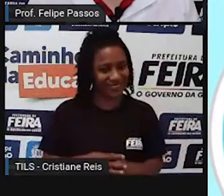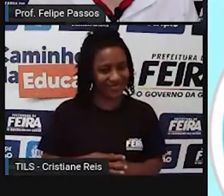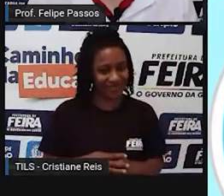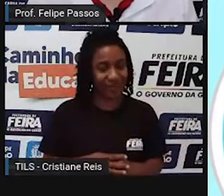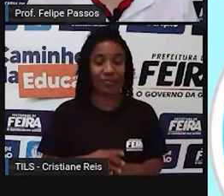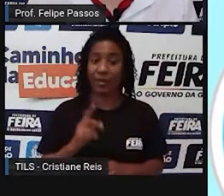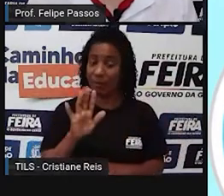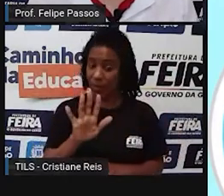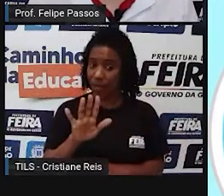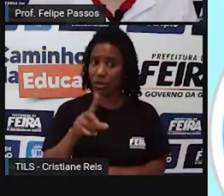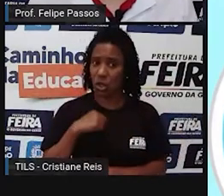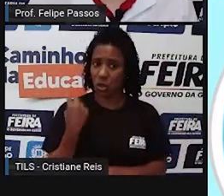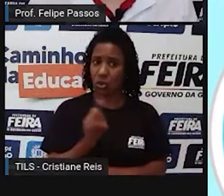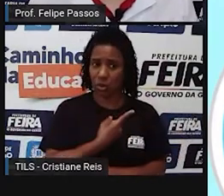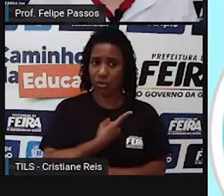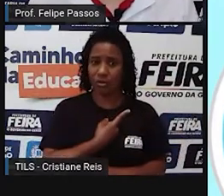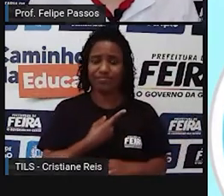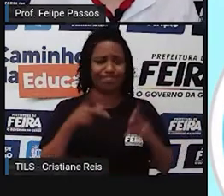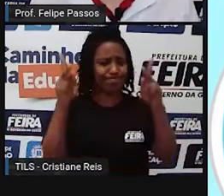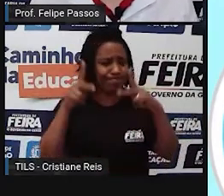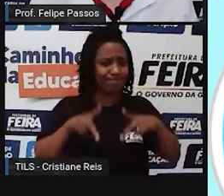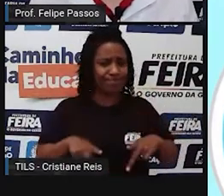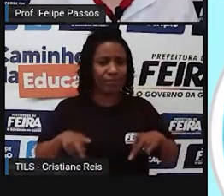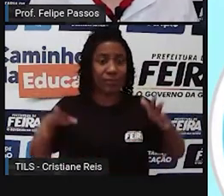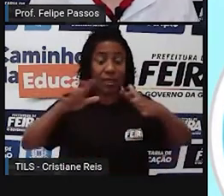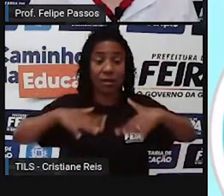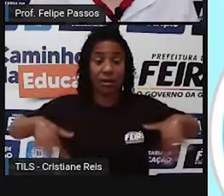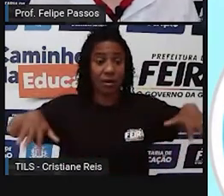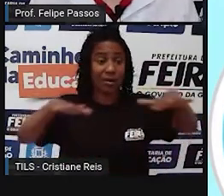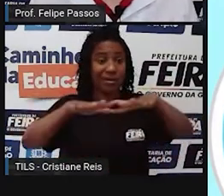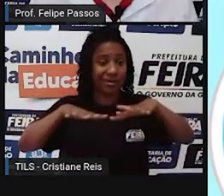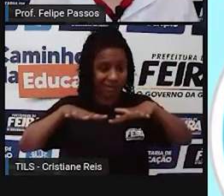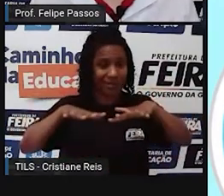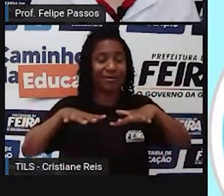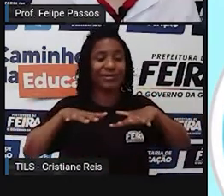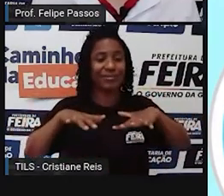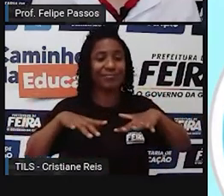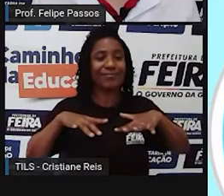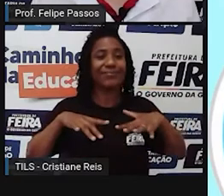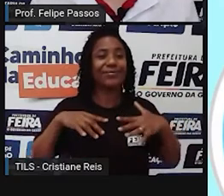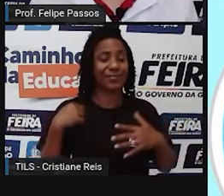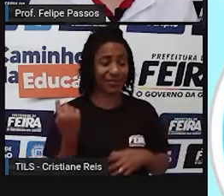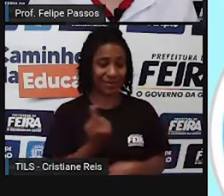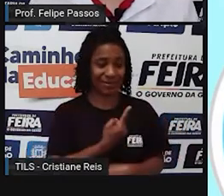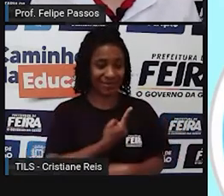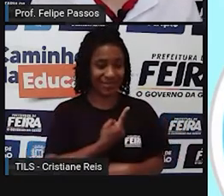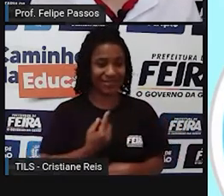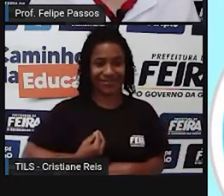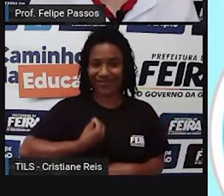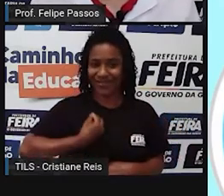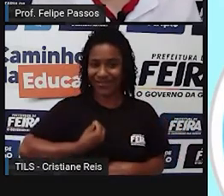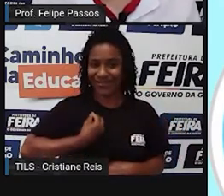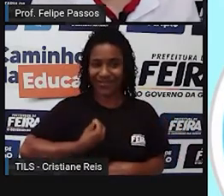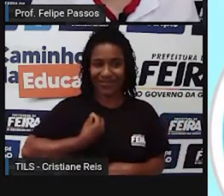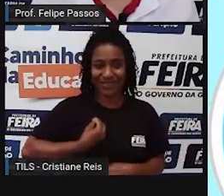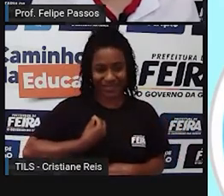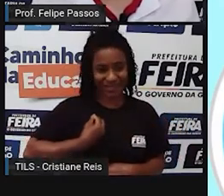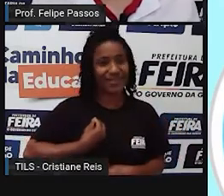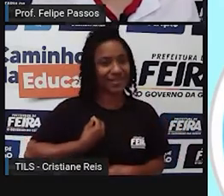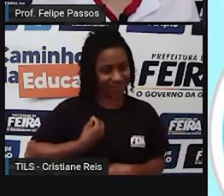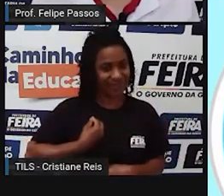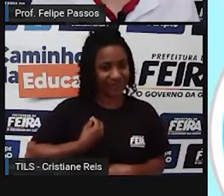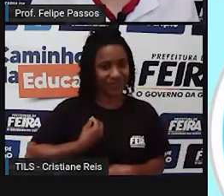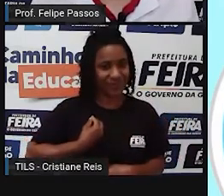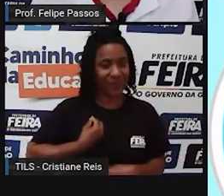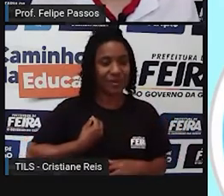Nós, seres humanos, nós criamos um ambiente, um meio, que é, em certos termos,